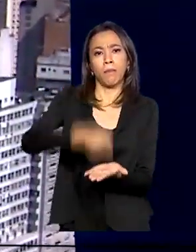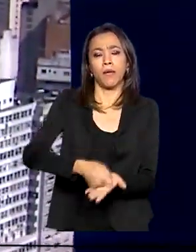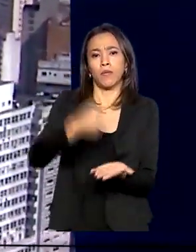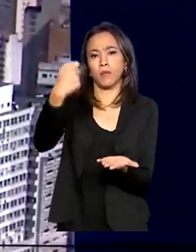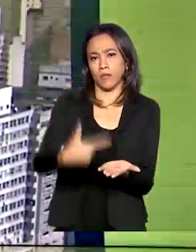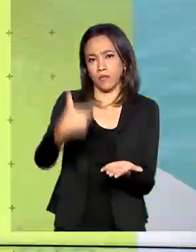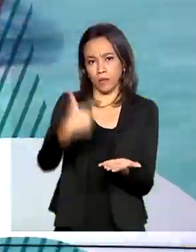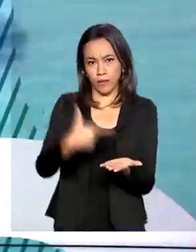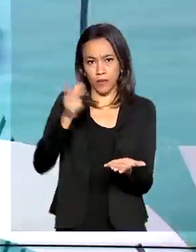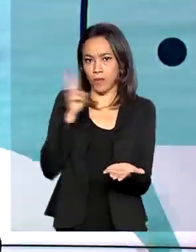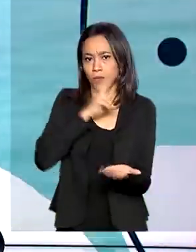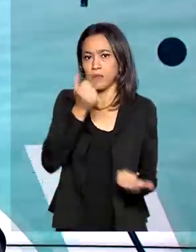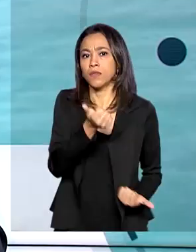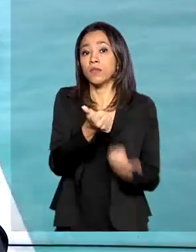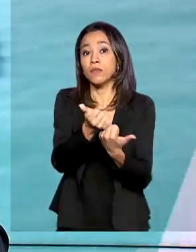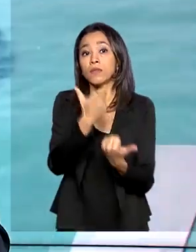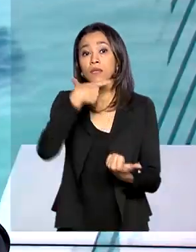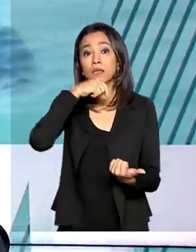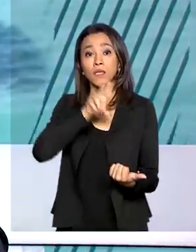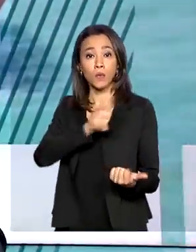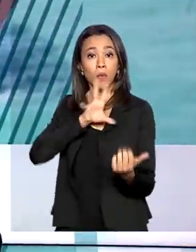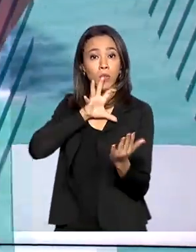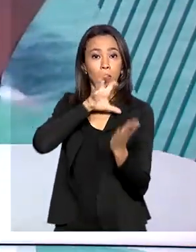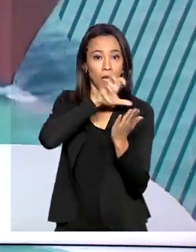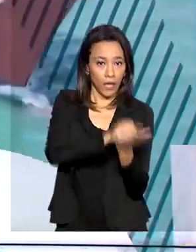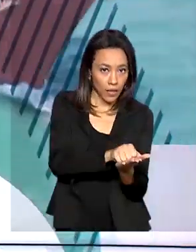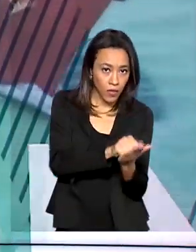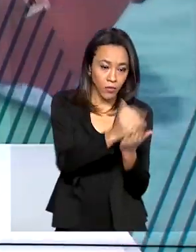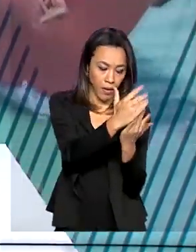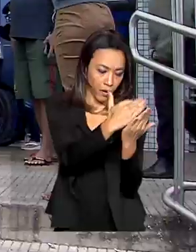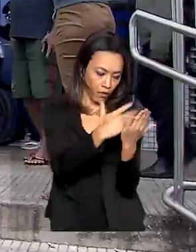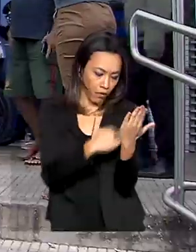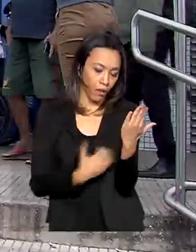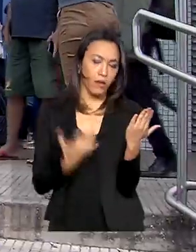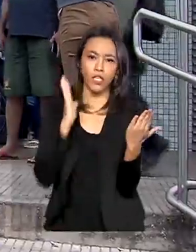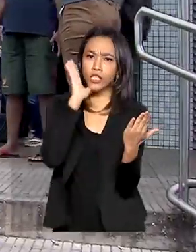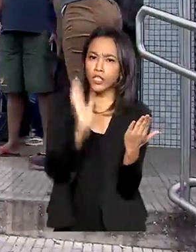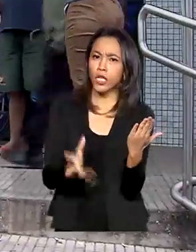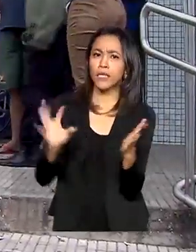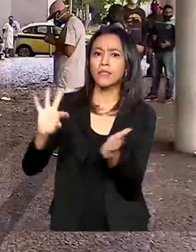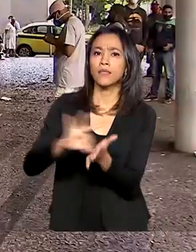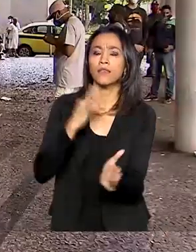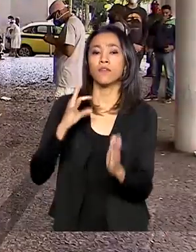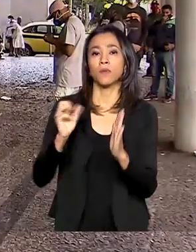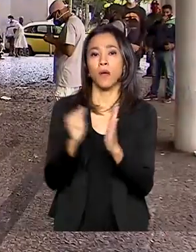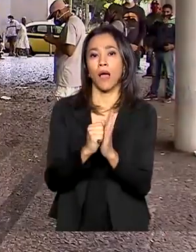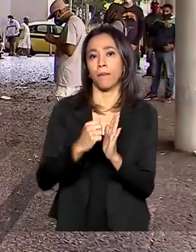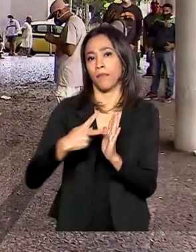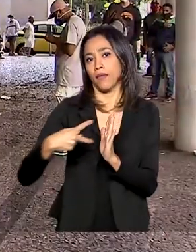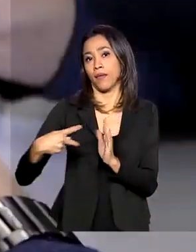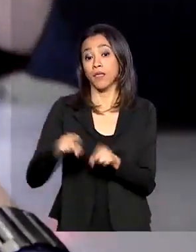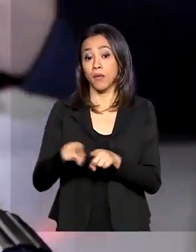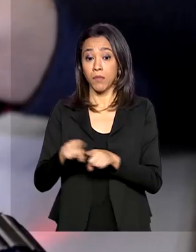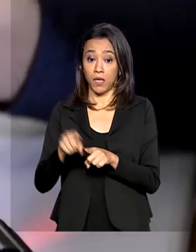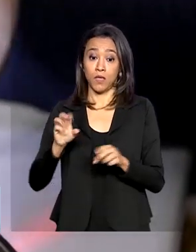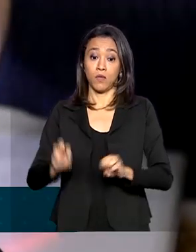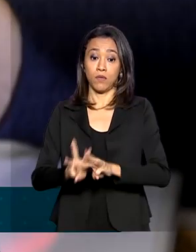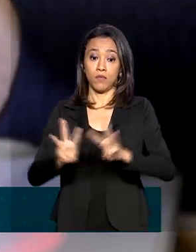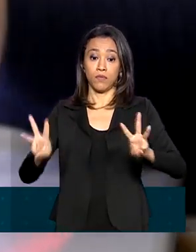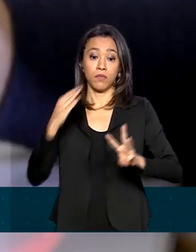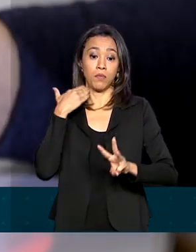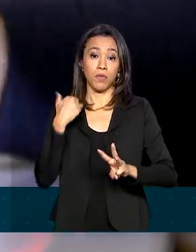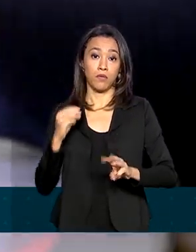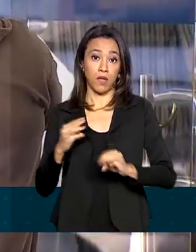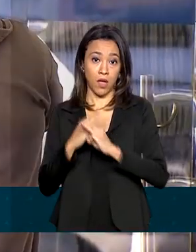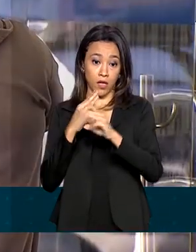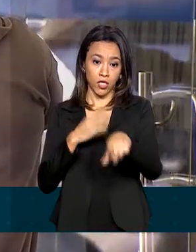auxílio emergencial para quem está no Cadastro Único e quem se inscreveu no aplicativo e no site da Caixa. Mais de 8 milhões